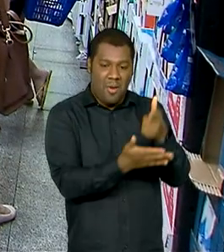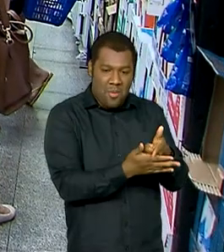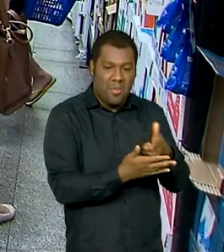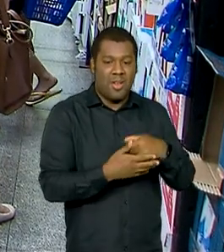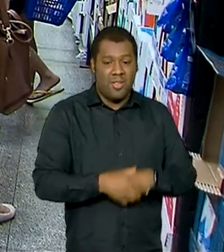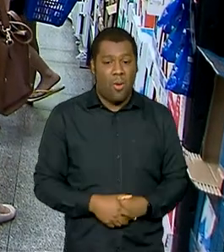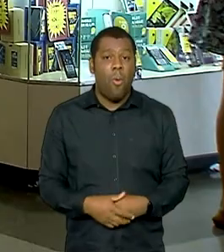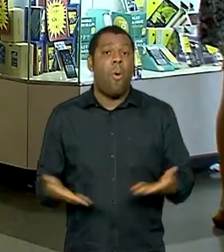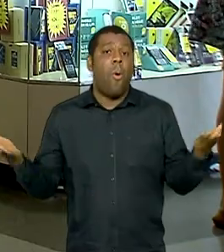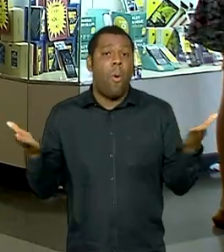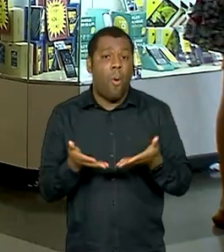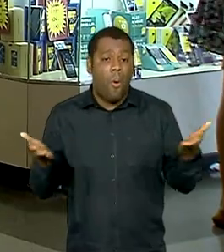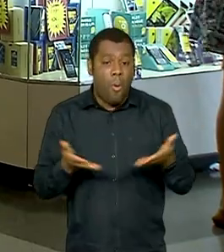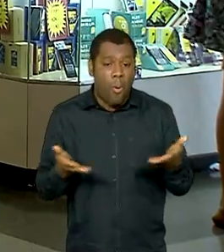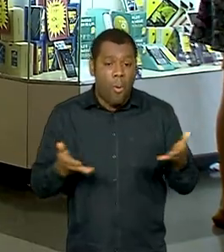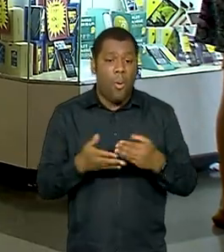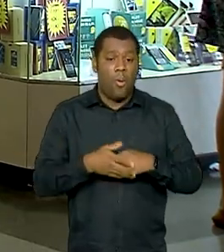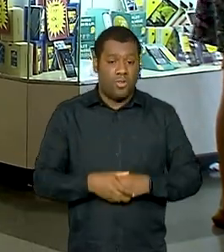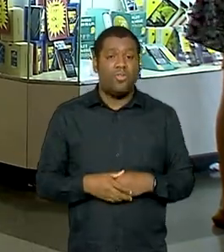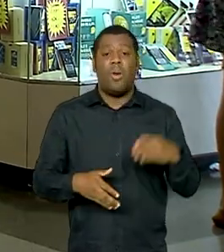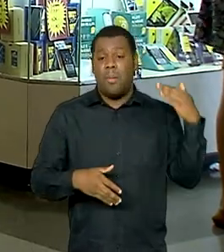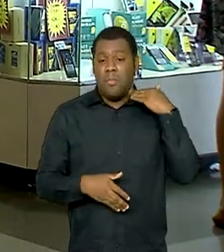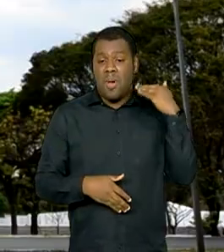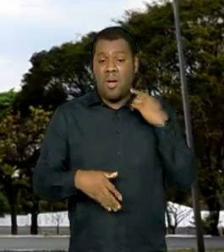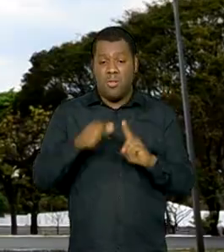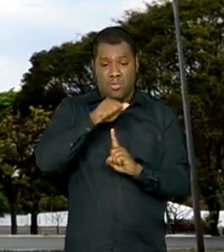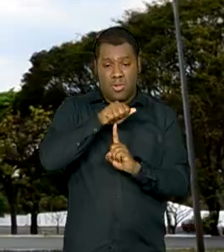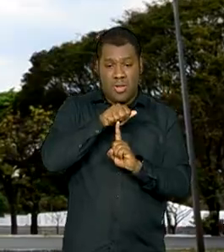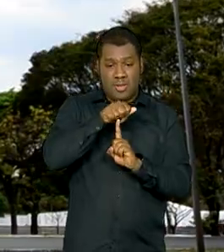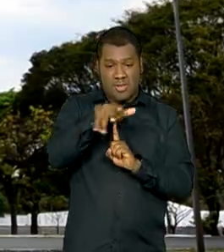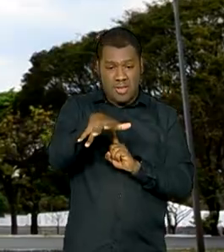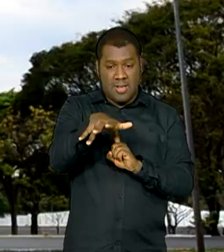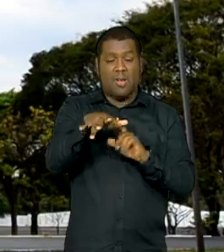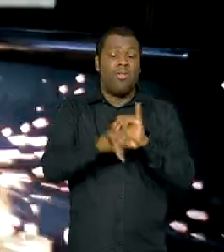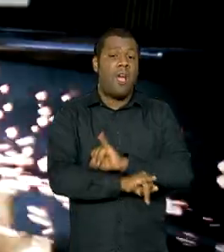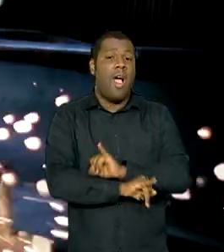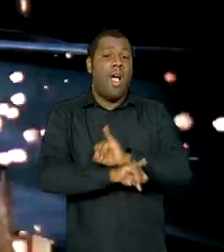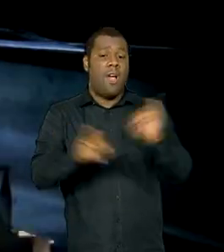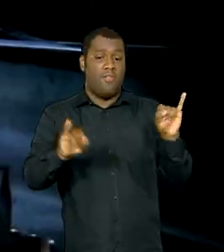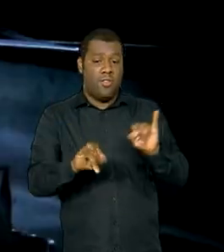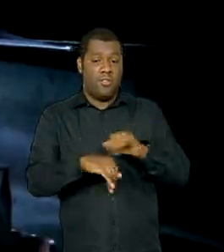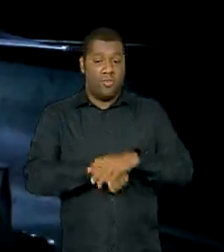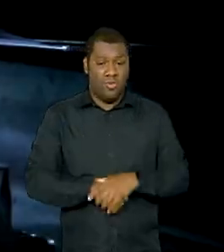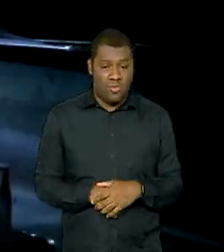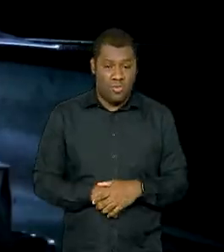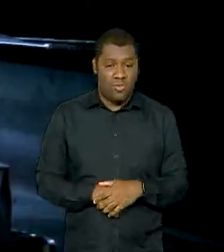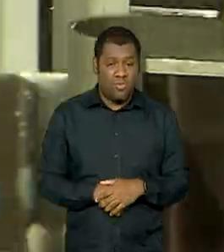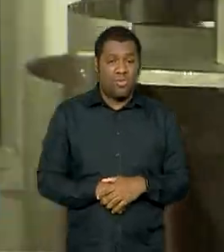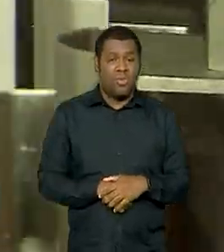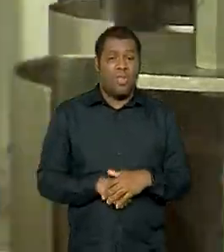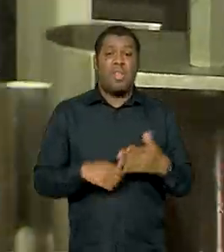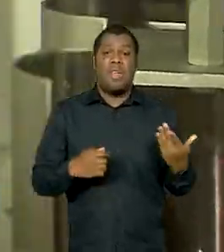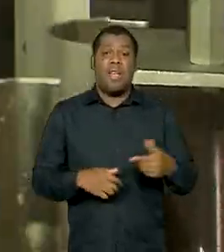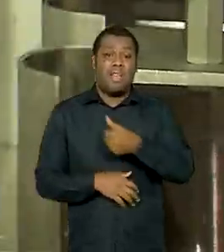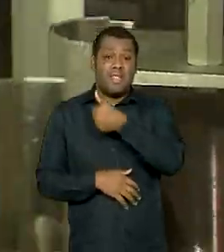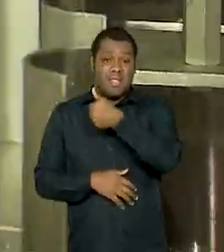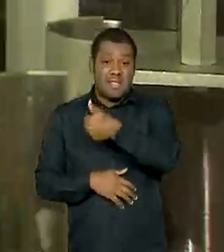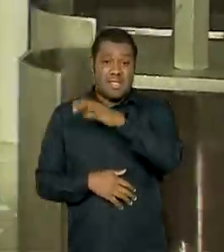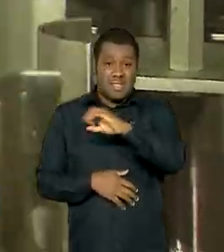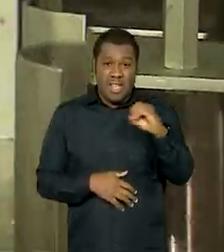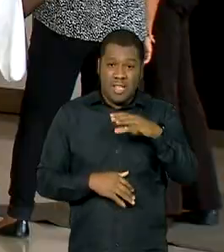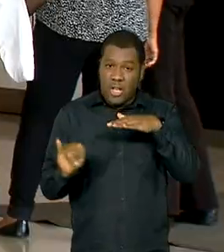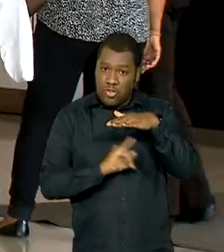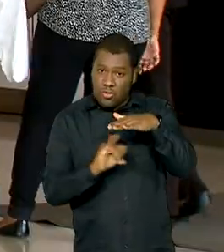revelou hoje o boletim Focus do Banco Central, que houve a cada semana as 100 maiores instituições financeiras do país,